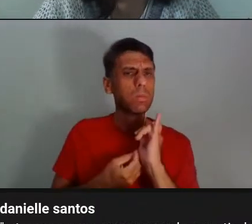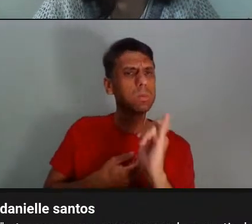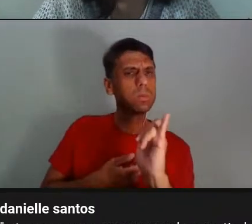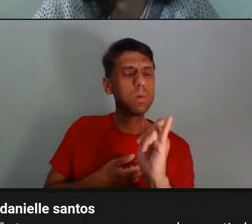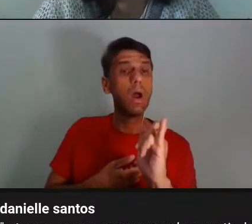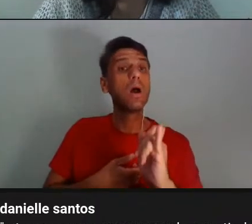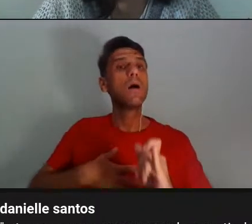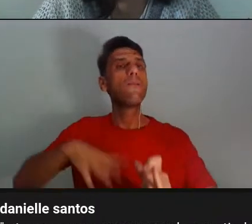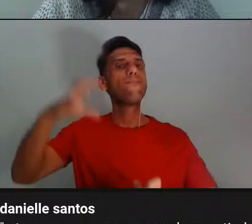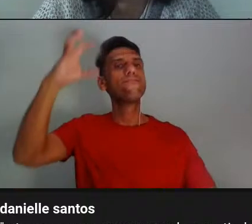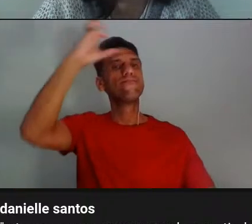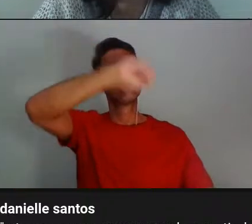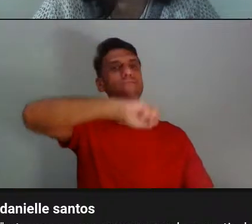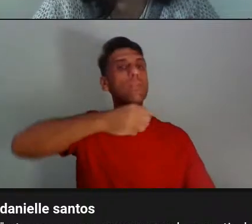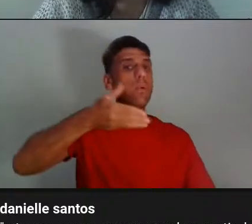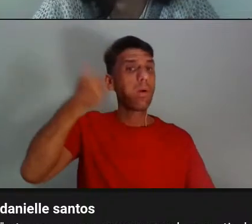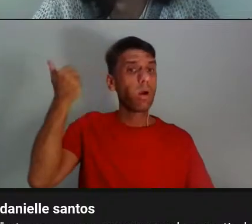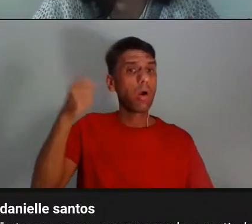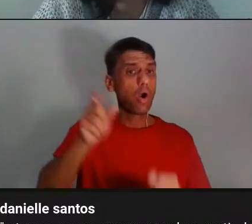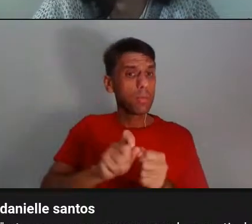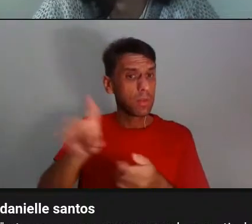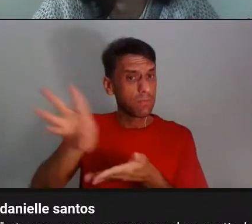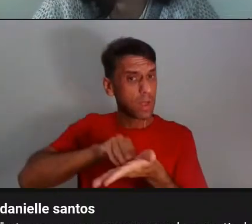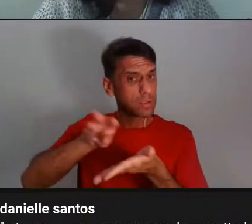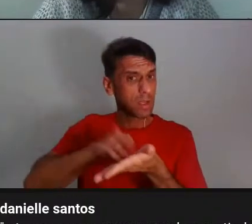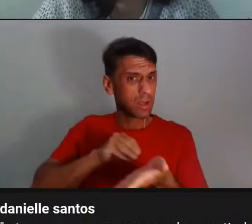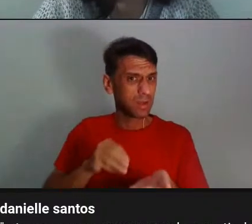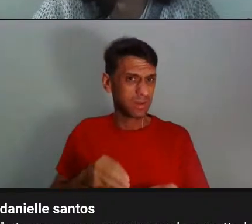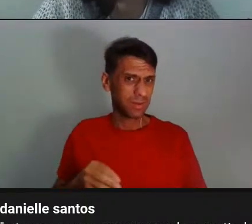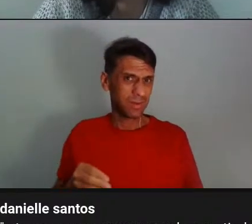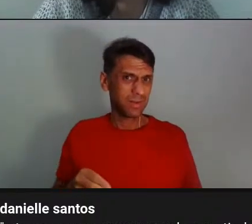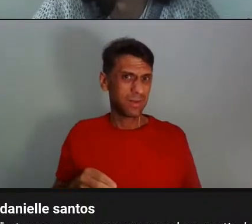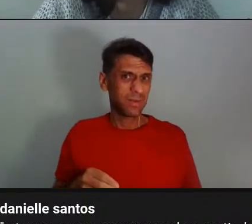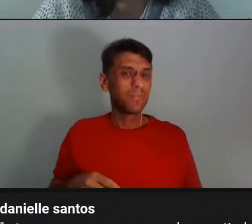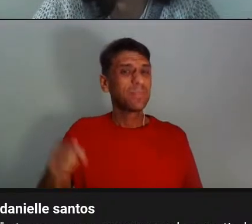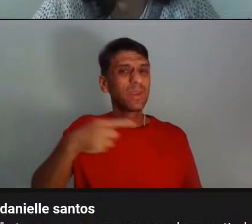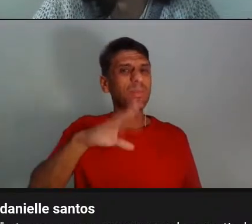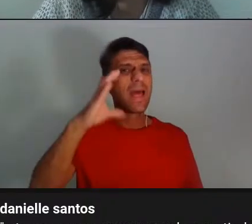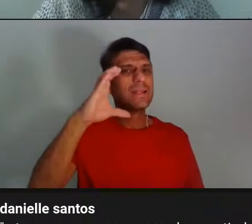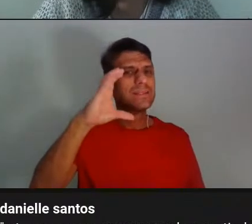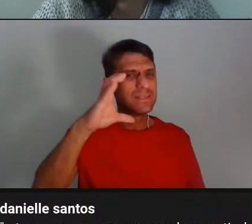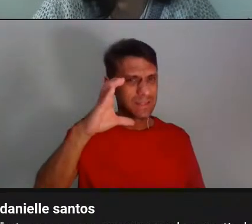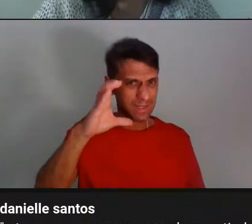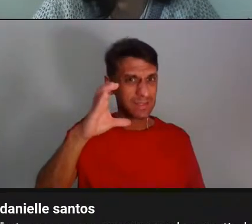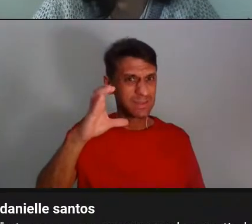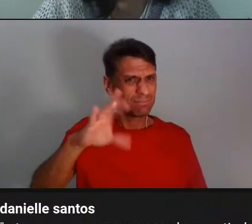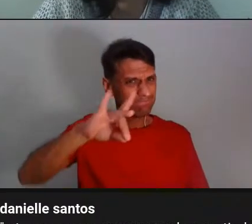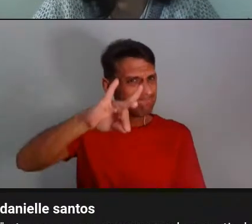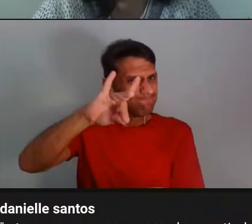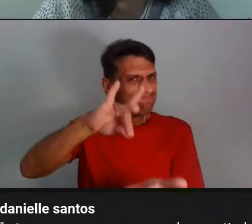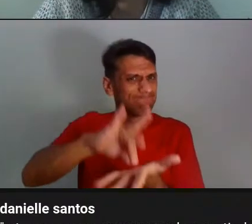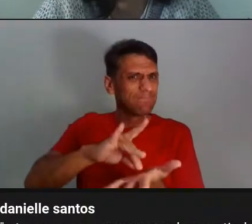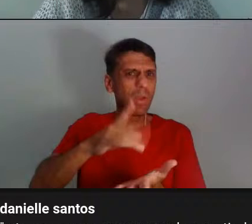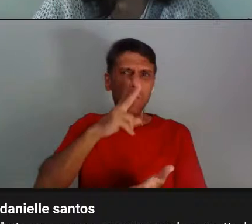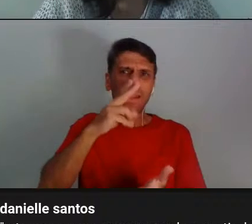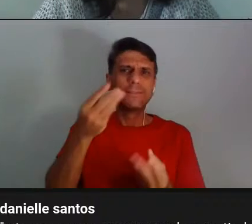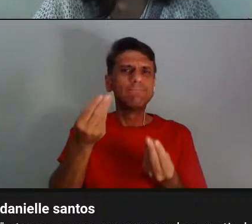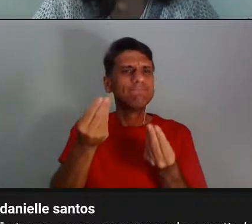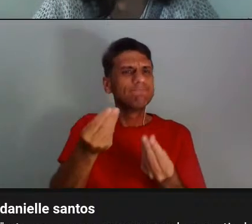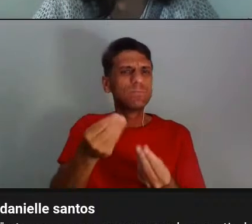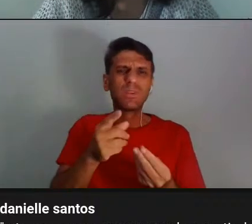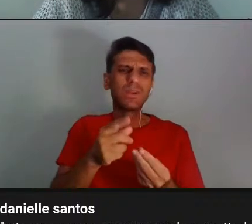Então, assim, você percebe como a ciência, digamos assim, física, né, é